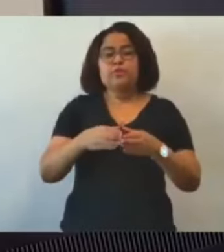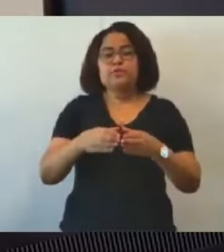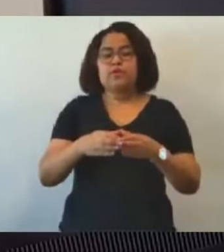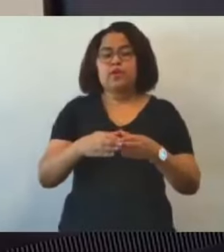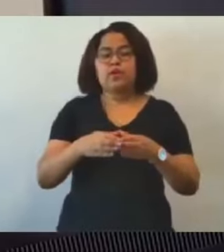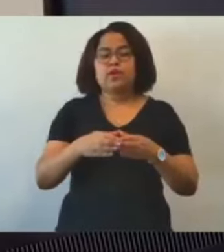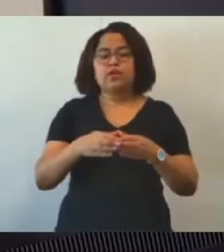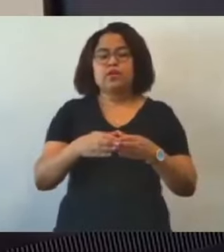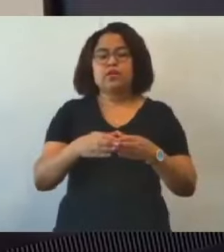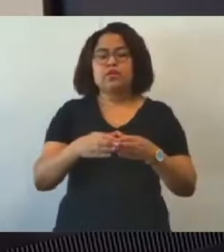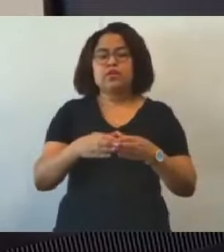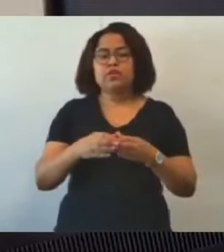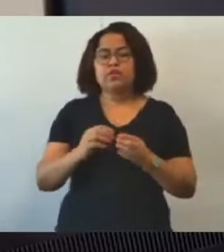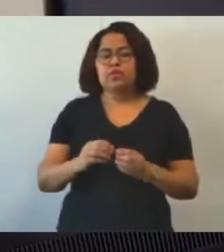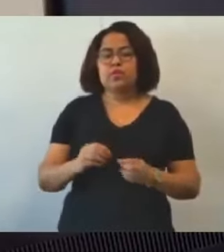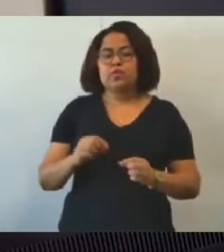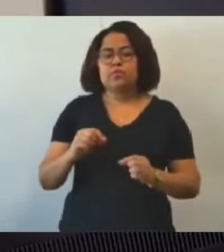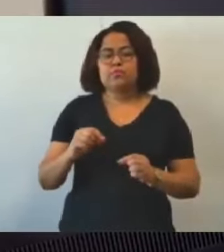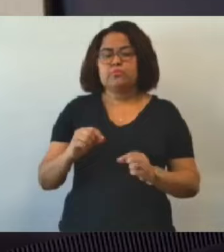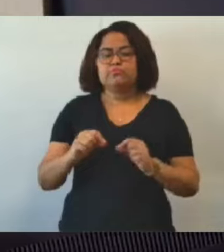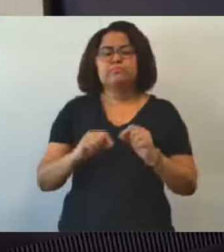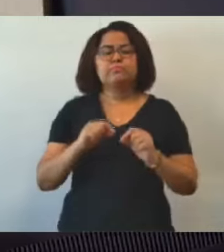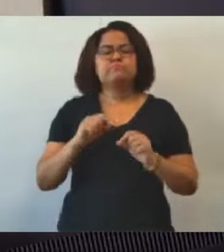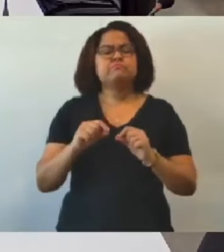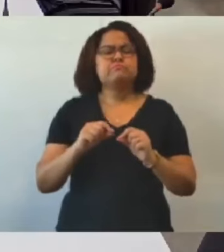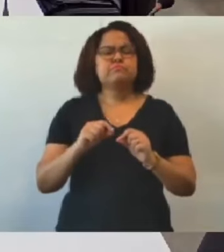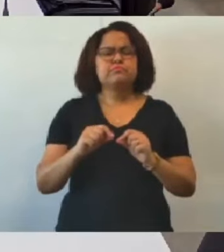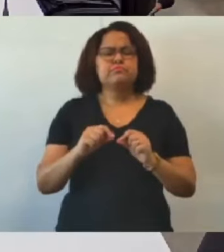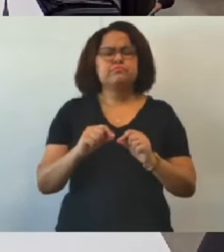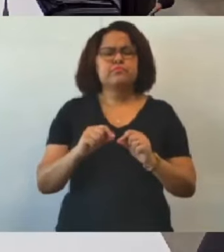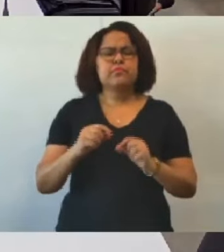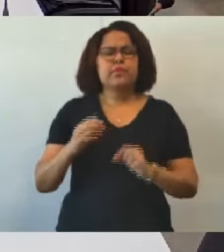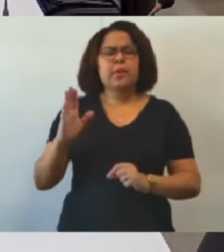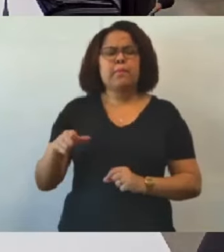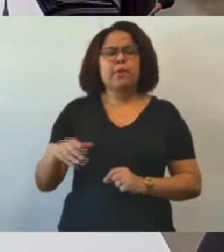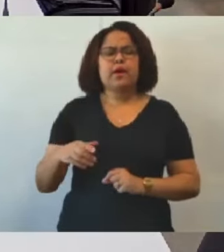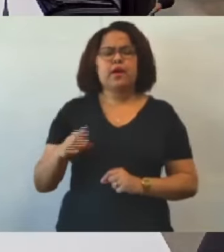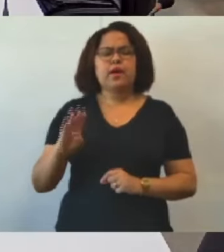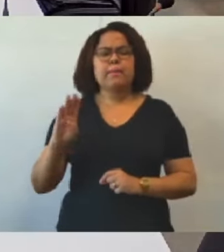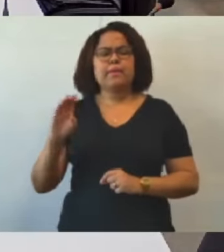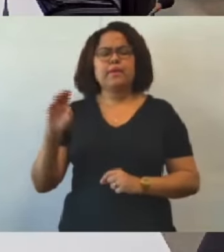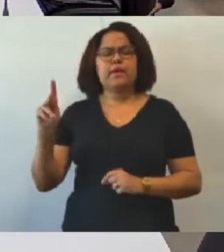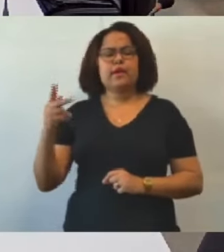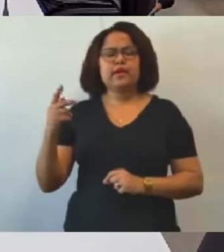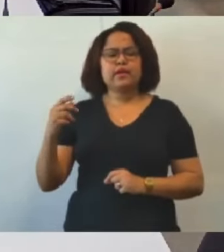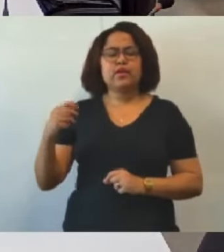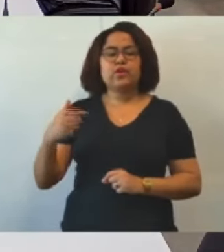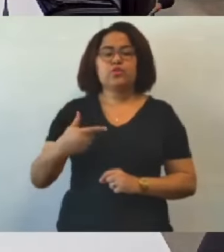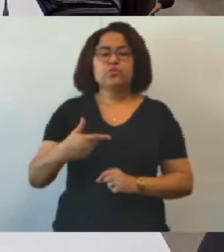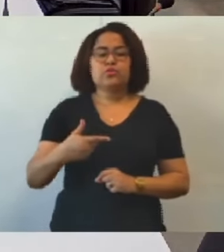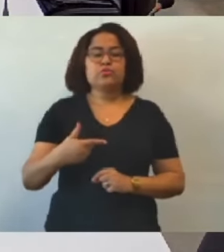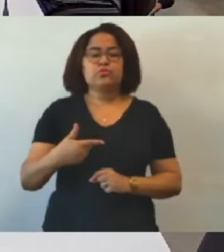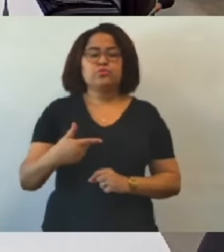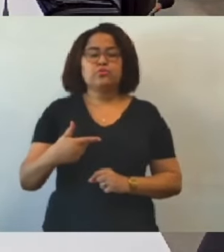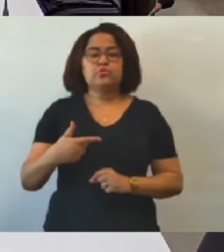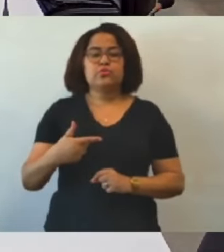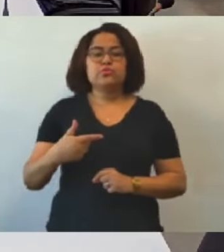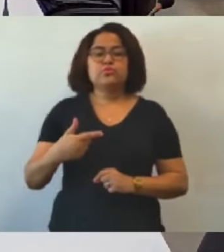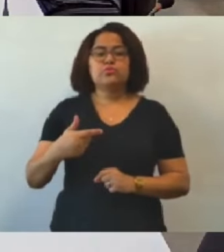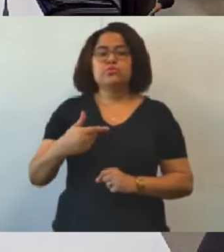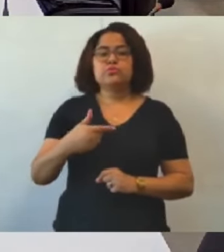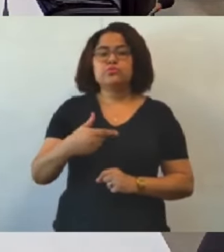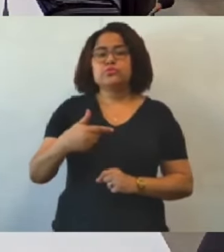CMDCA, barra BH, número 2224,